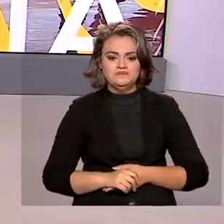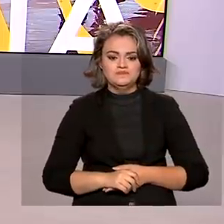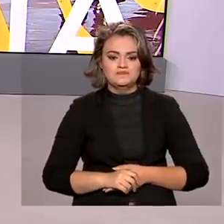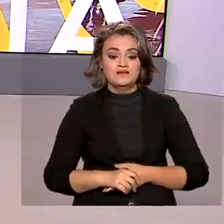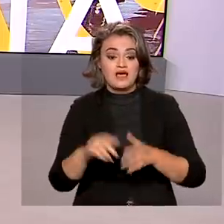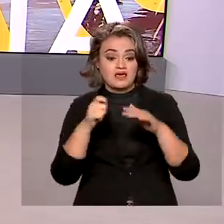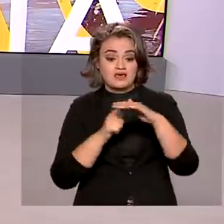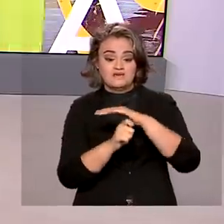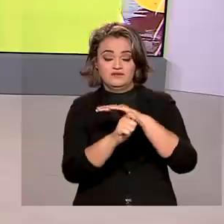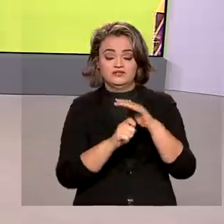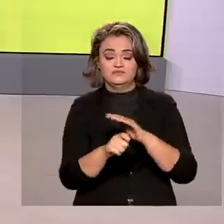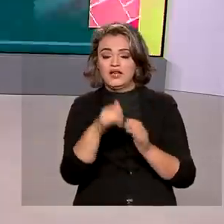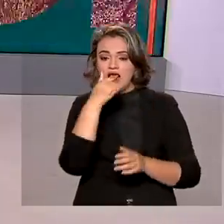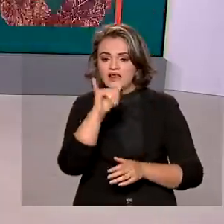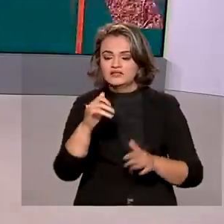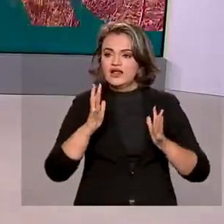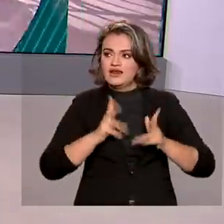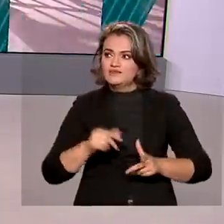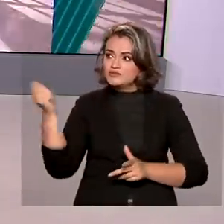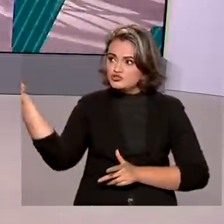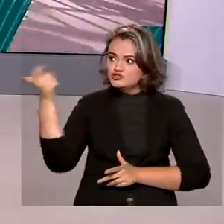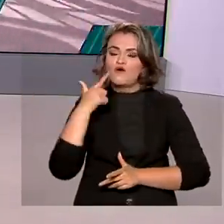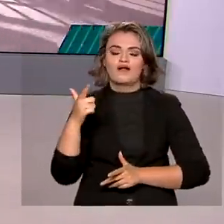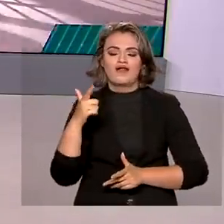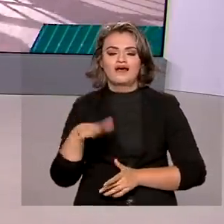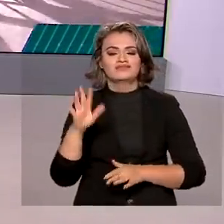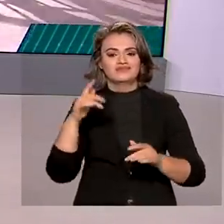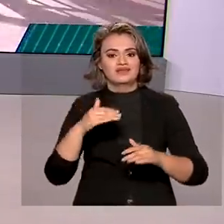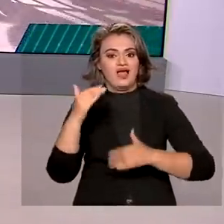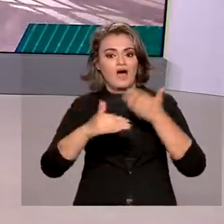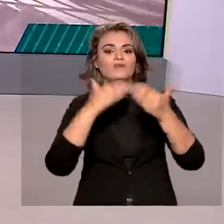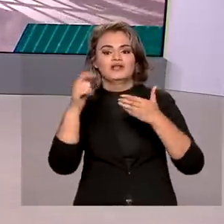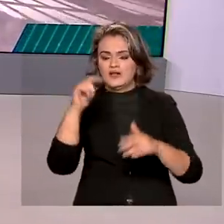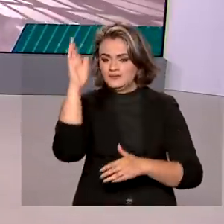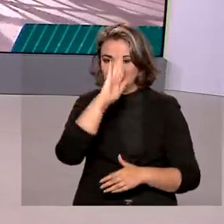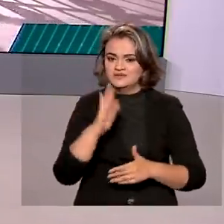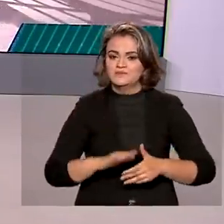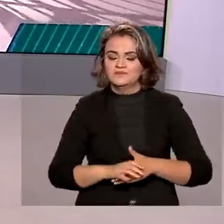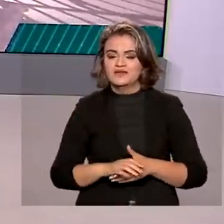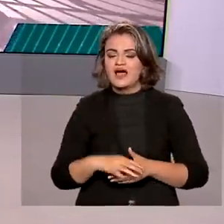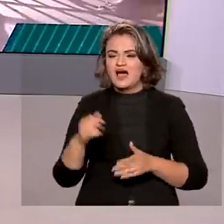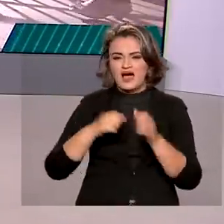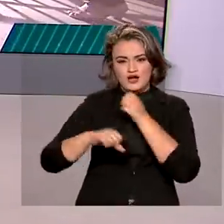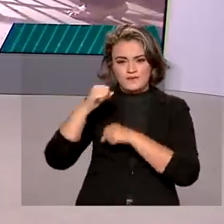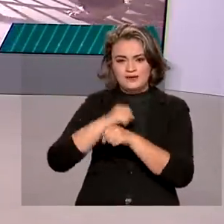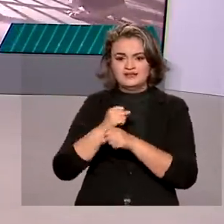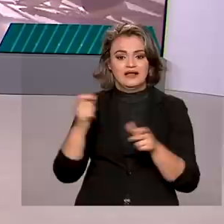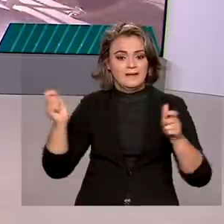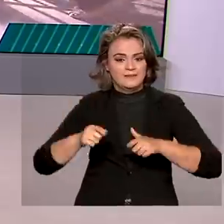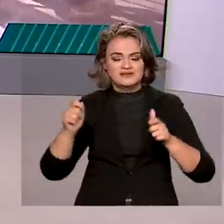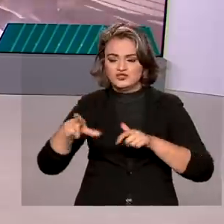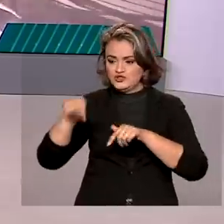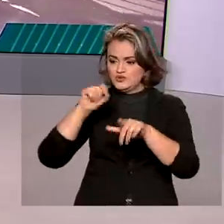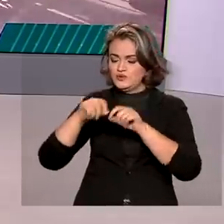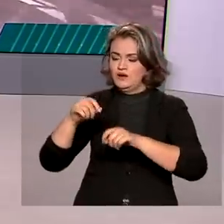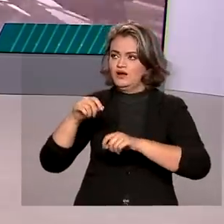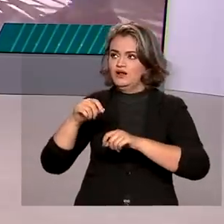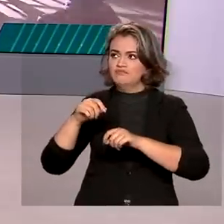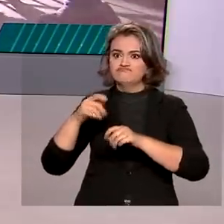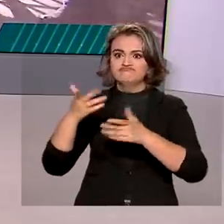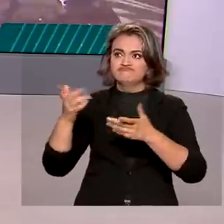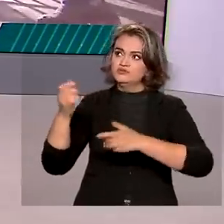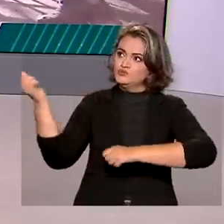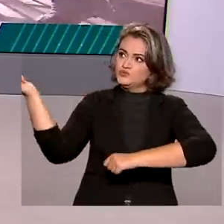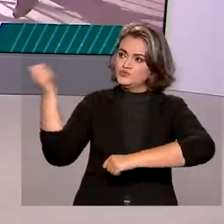investimento em energia limpa e renovável vem aumentando no Brasil. No ano passado, a capacidade de energia solar instalada